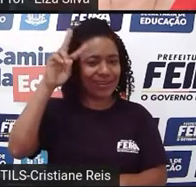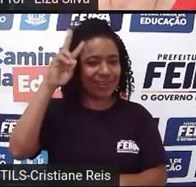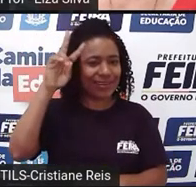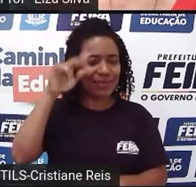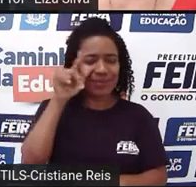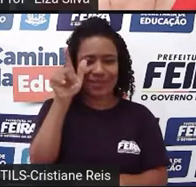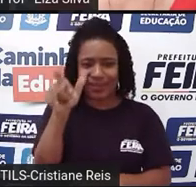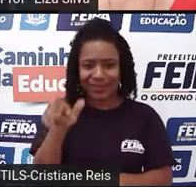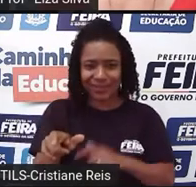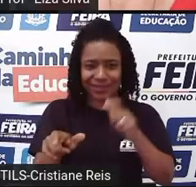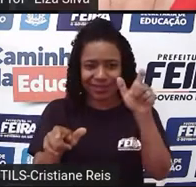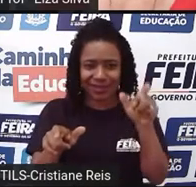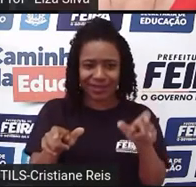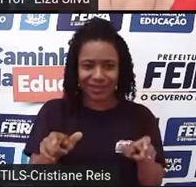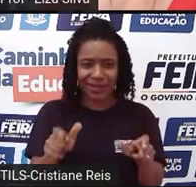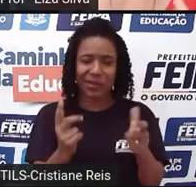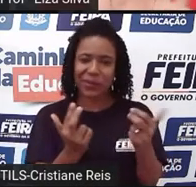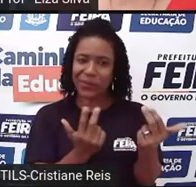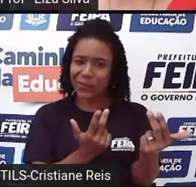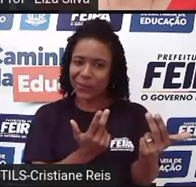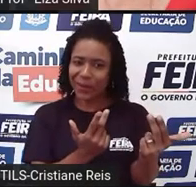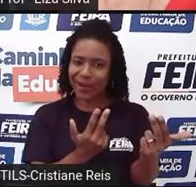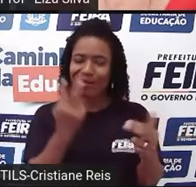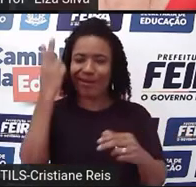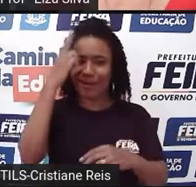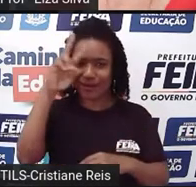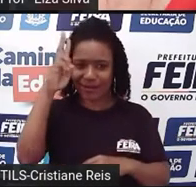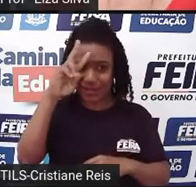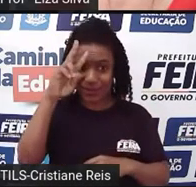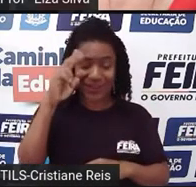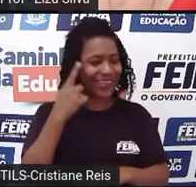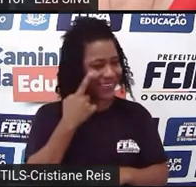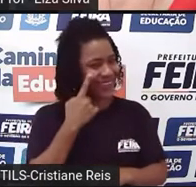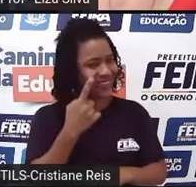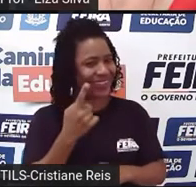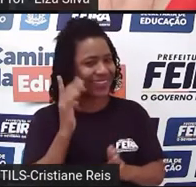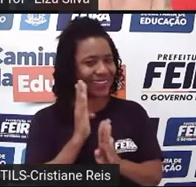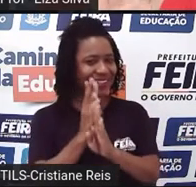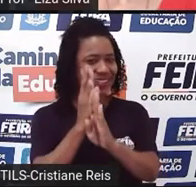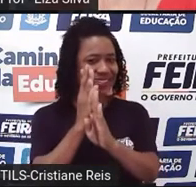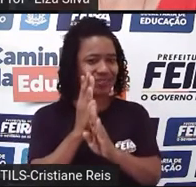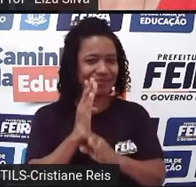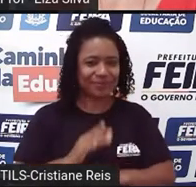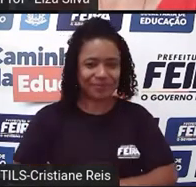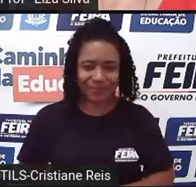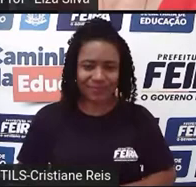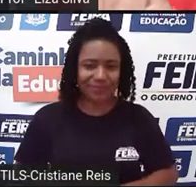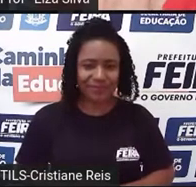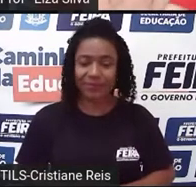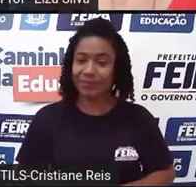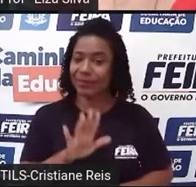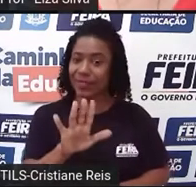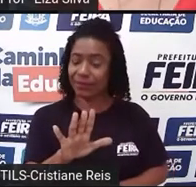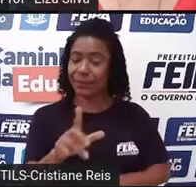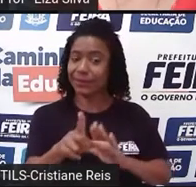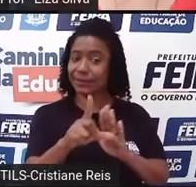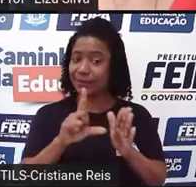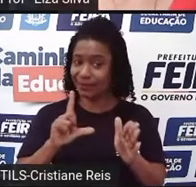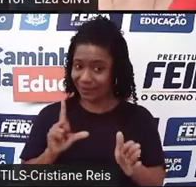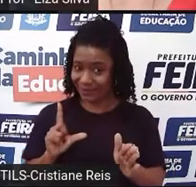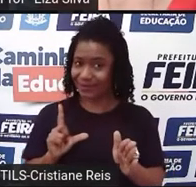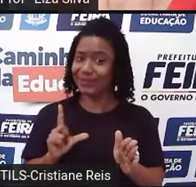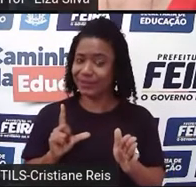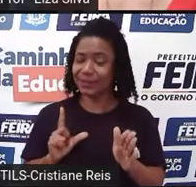desses objetos? Então, vamos descobrir juntos? Mas antes, vamos conhecer